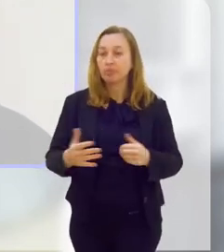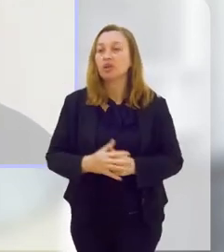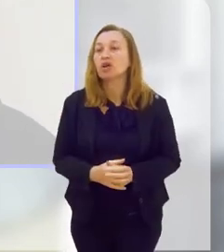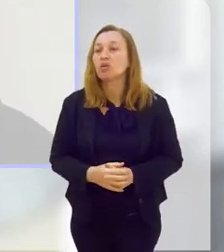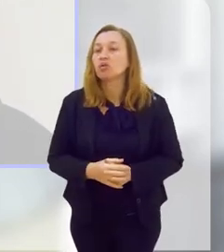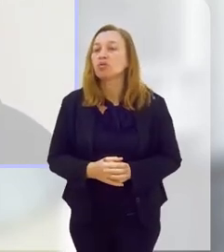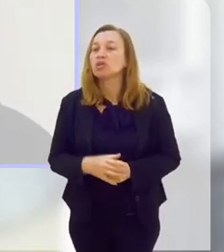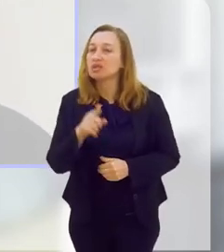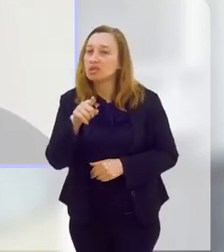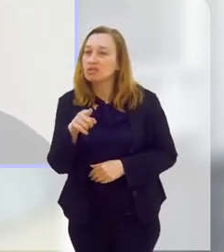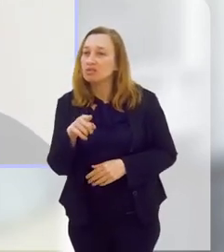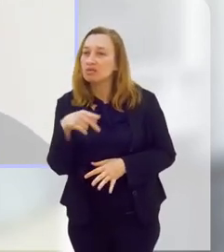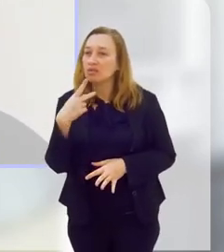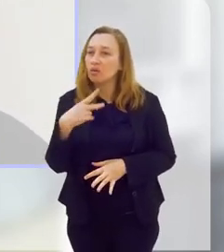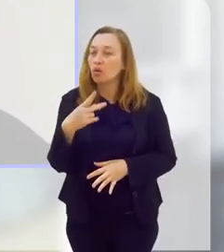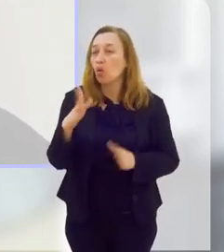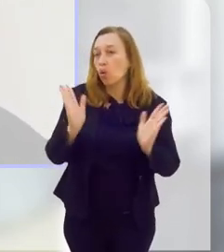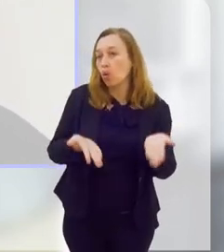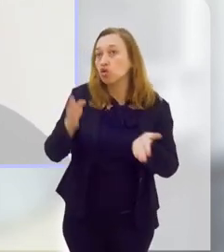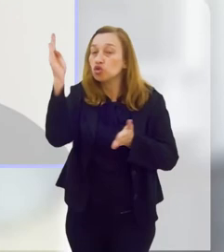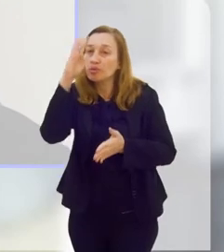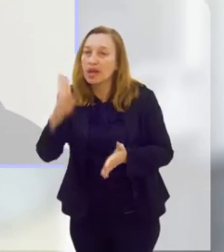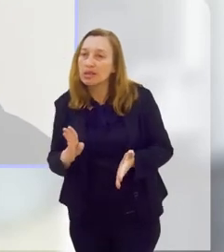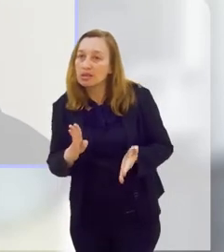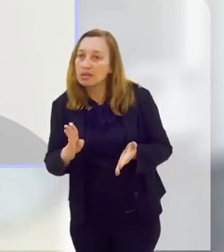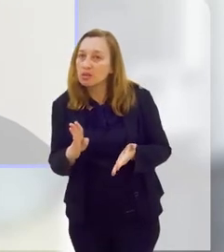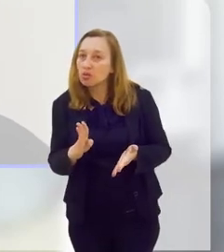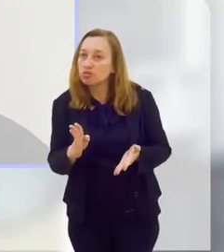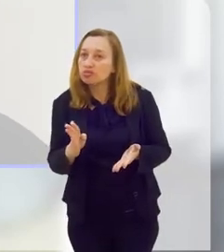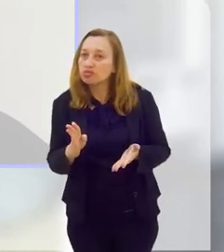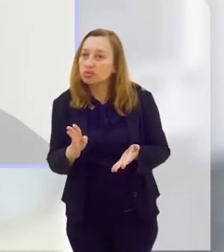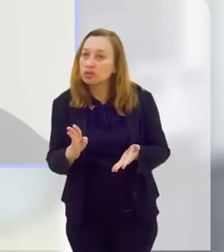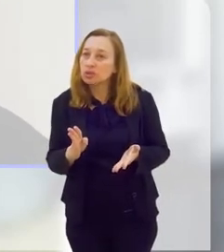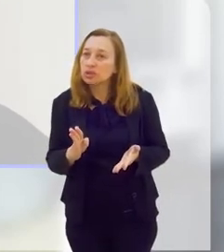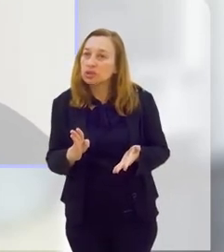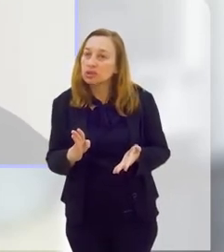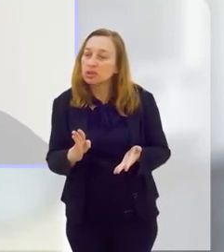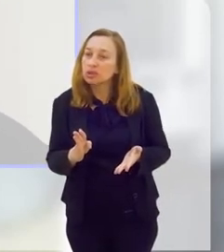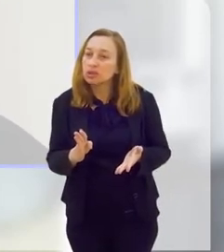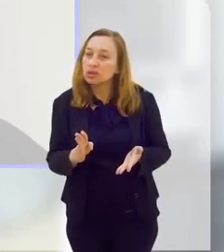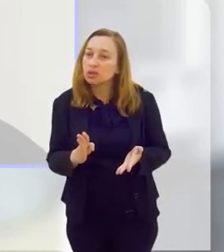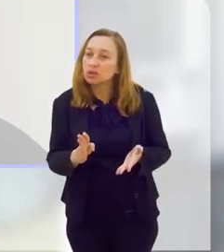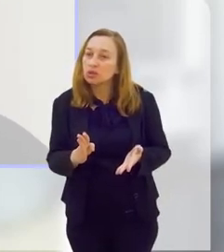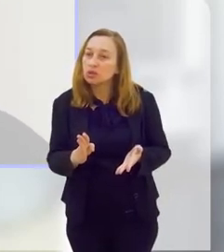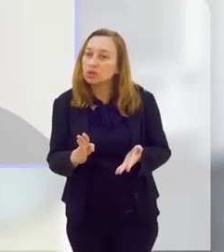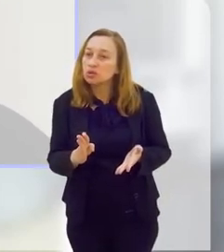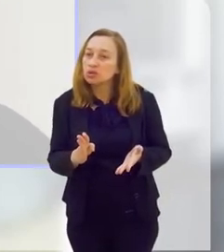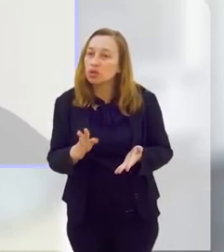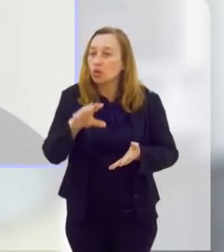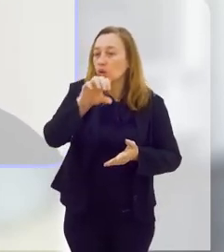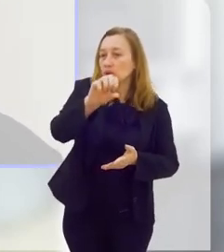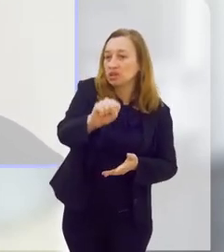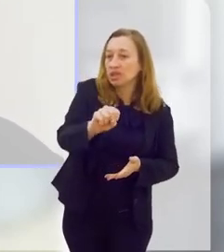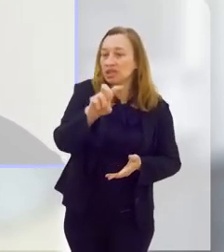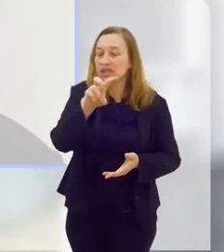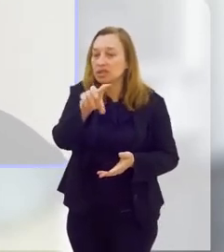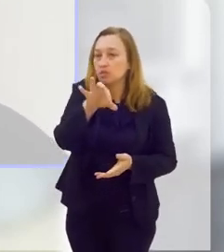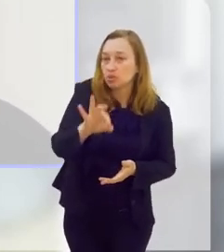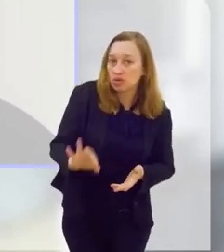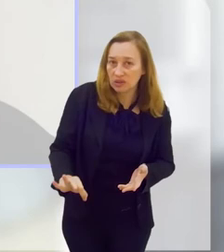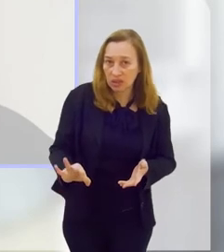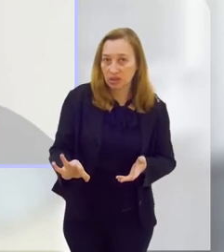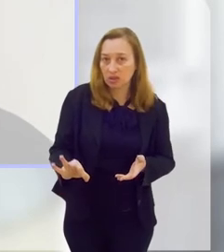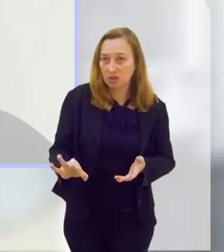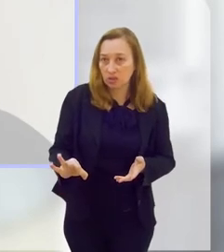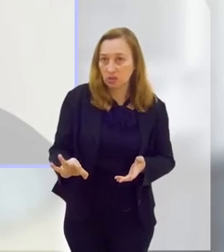Como você trouxe, hoje o Brasil se encontra com 85